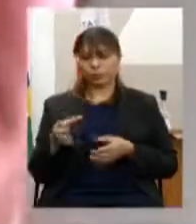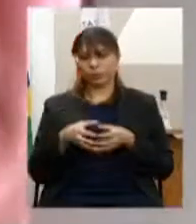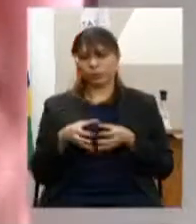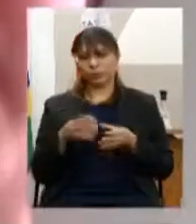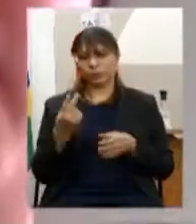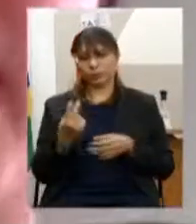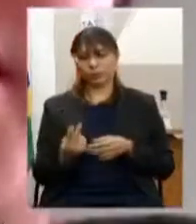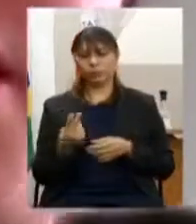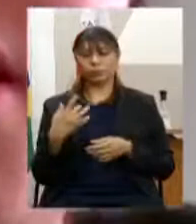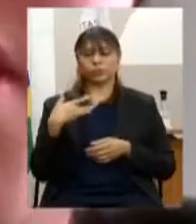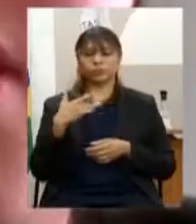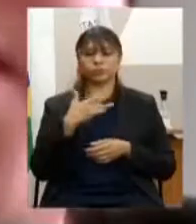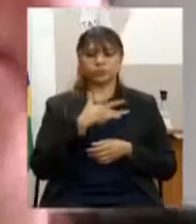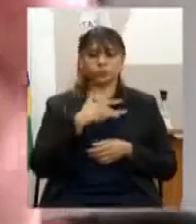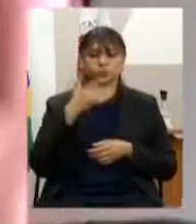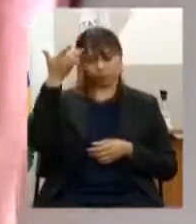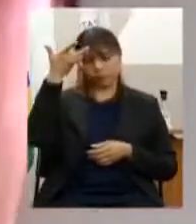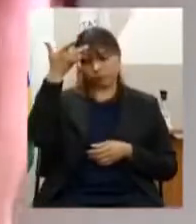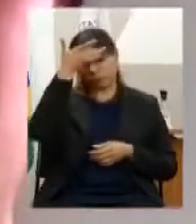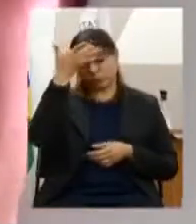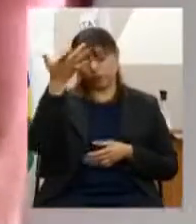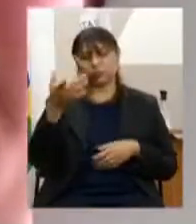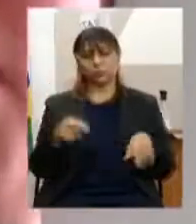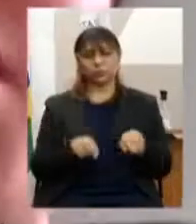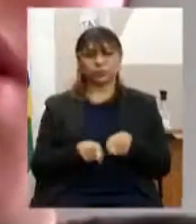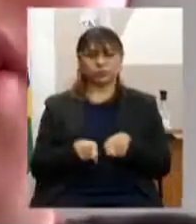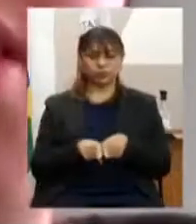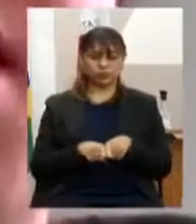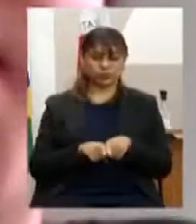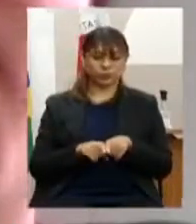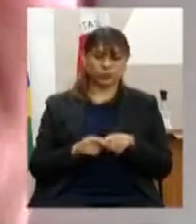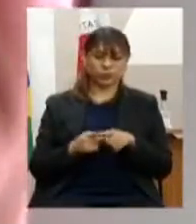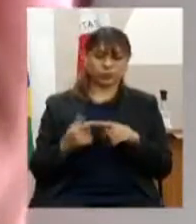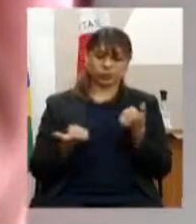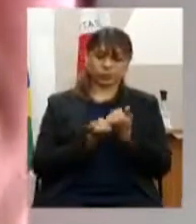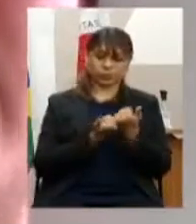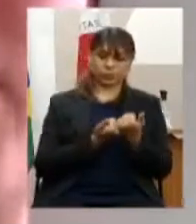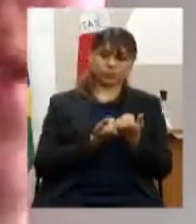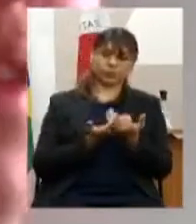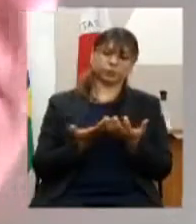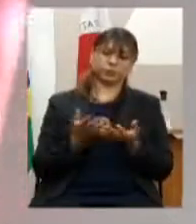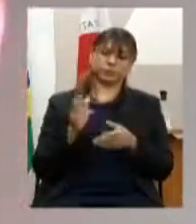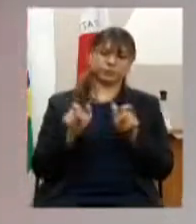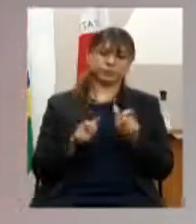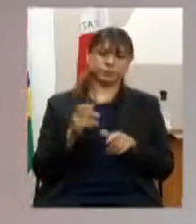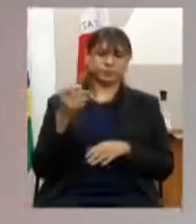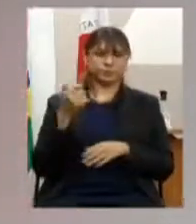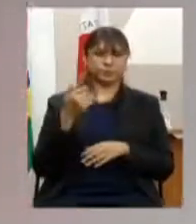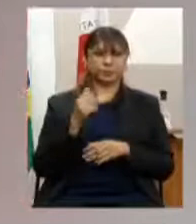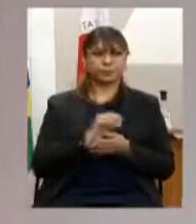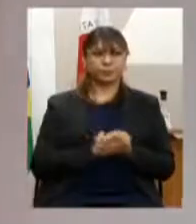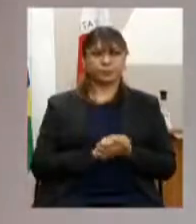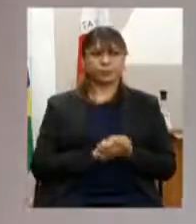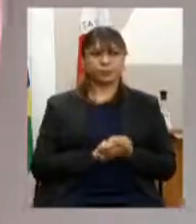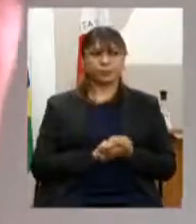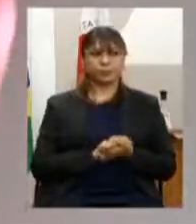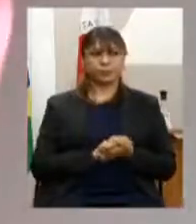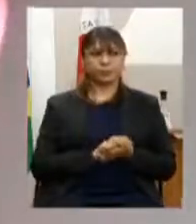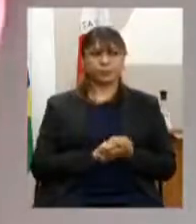mental e atenção à saúde dos usuários de álcool e outras drogas nós tivemos dois pontos